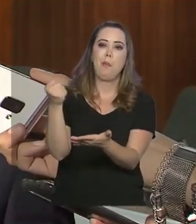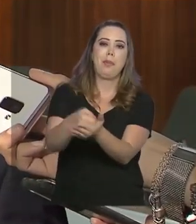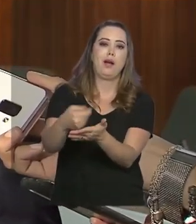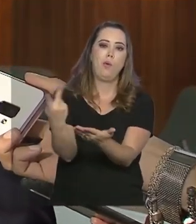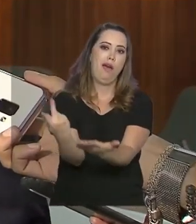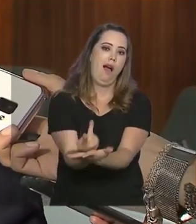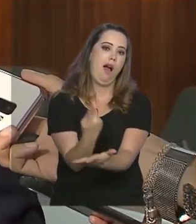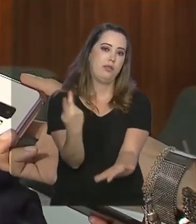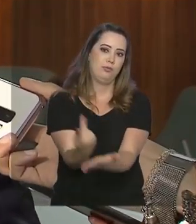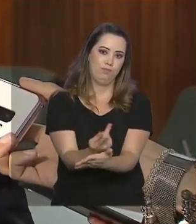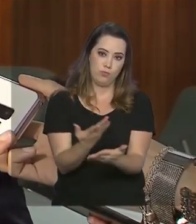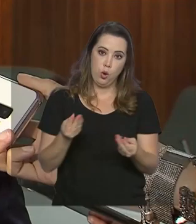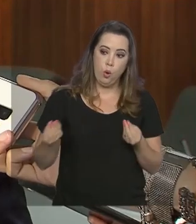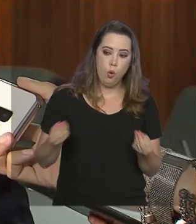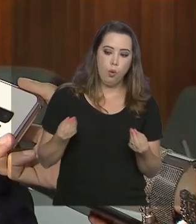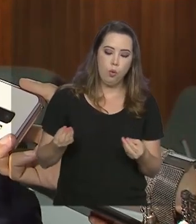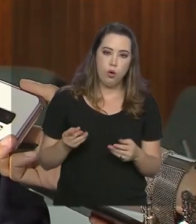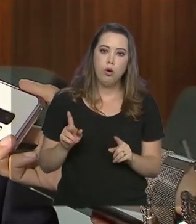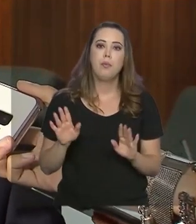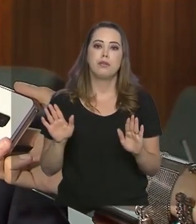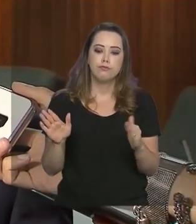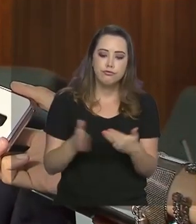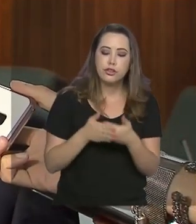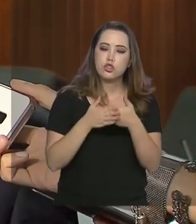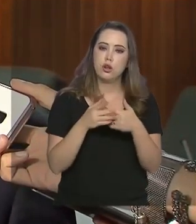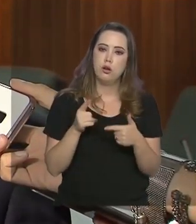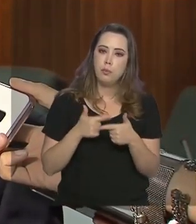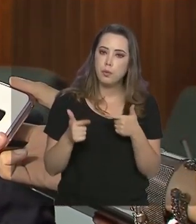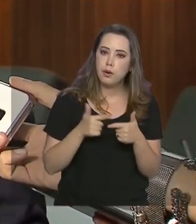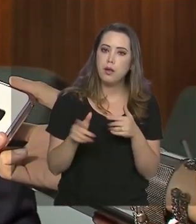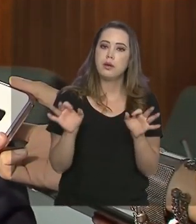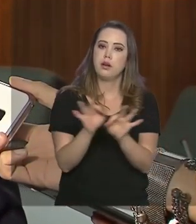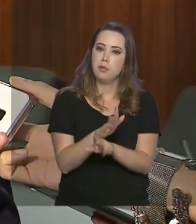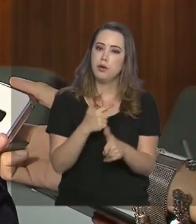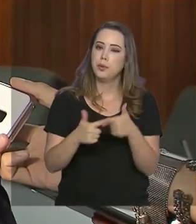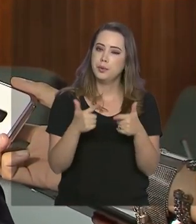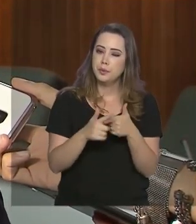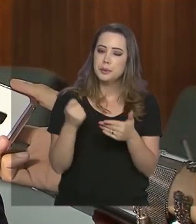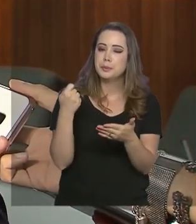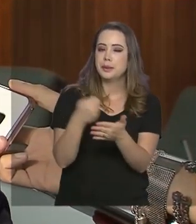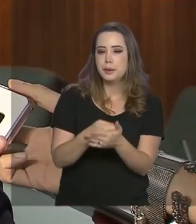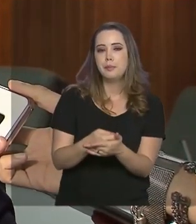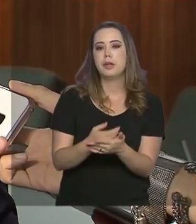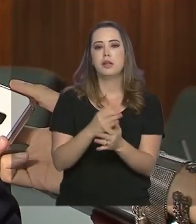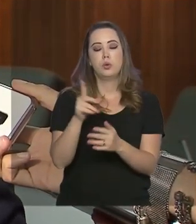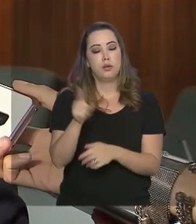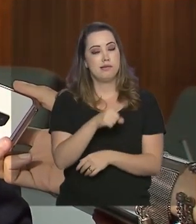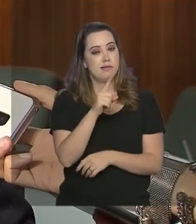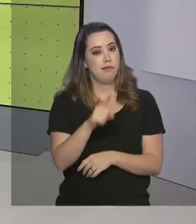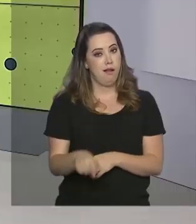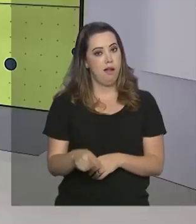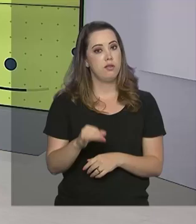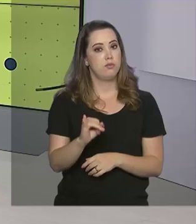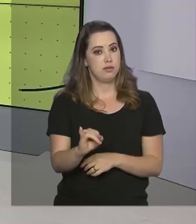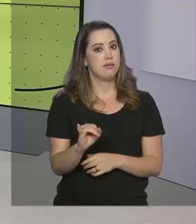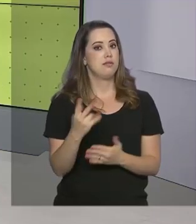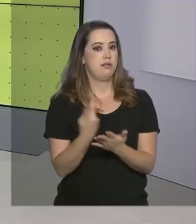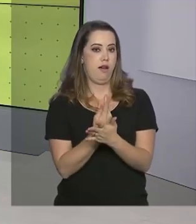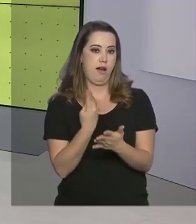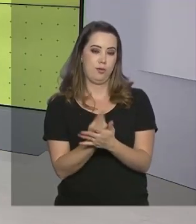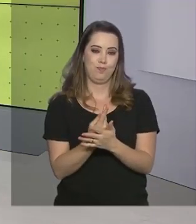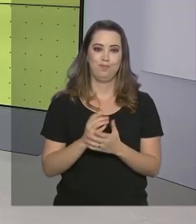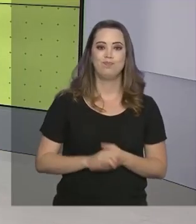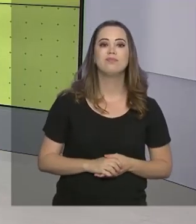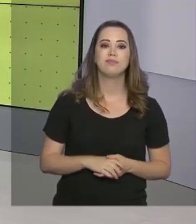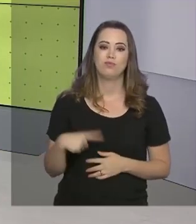benefícios irregulares, para que travas sejam estabelecidas e benefícios irregulares não sejam concedidos no futuro. E